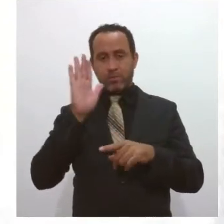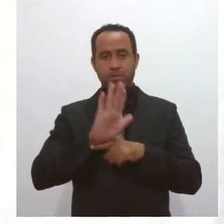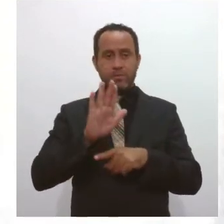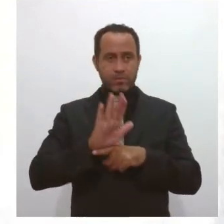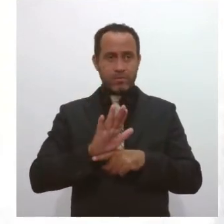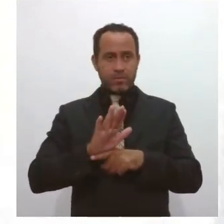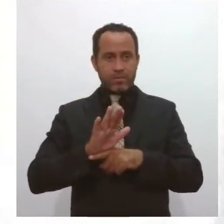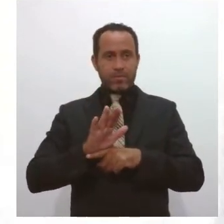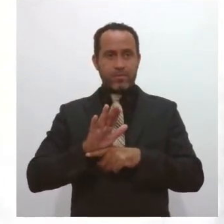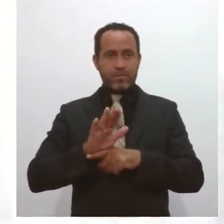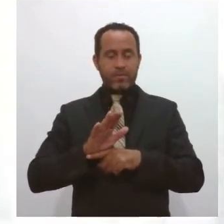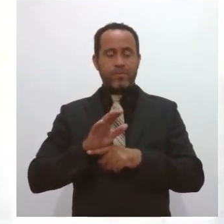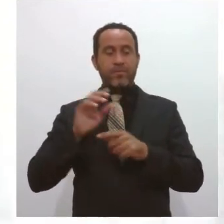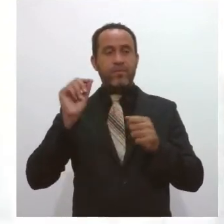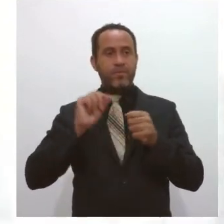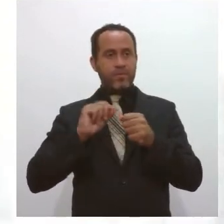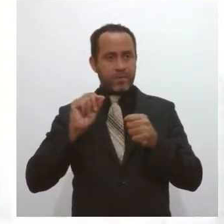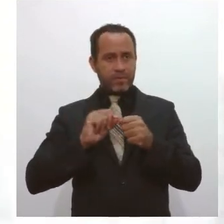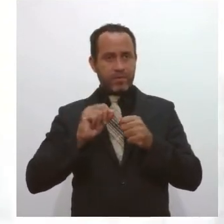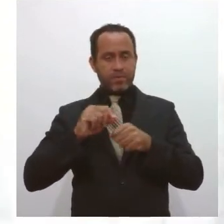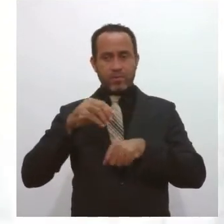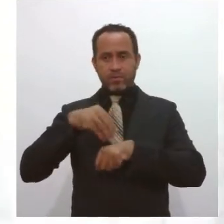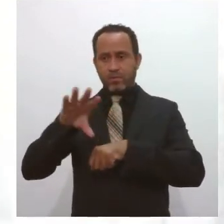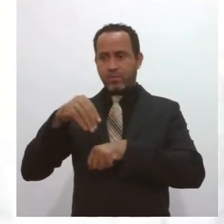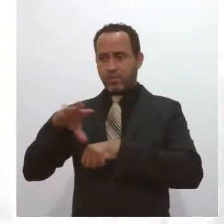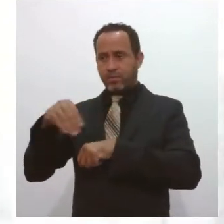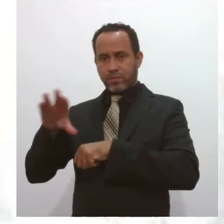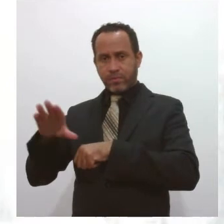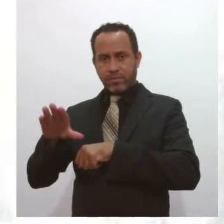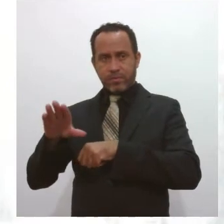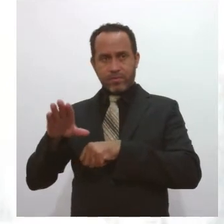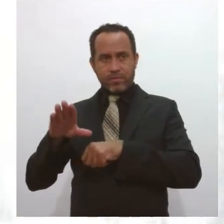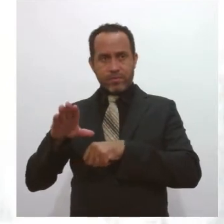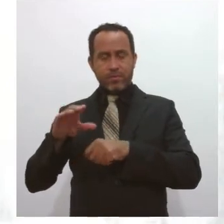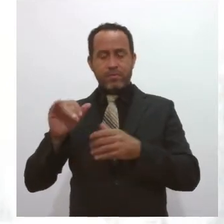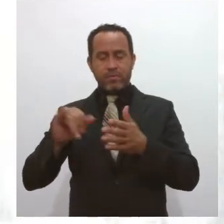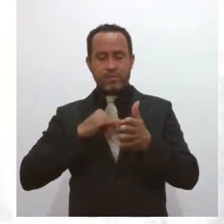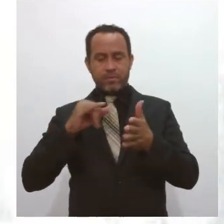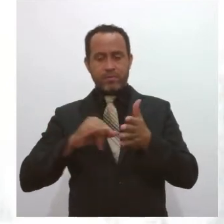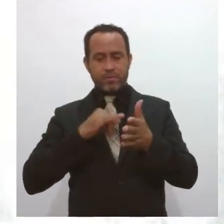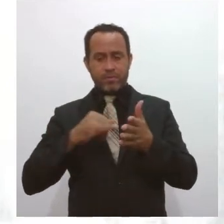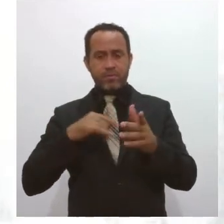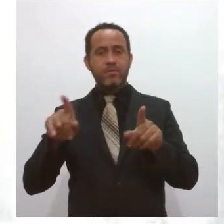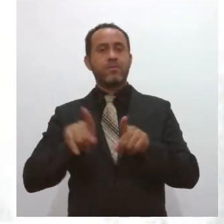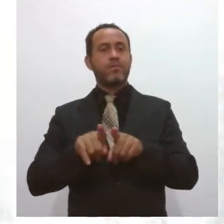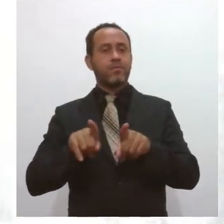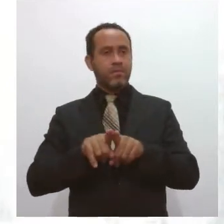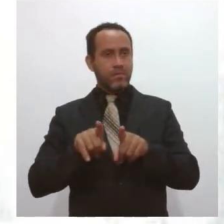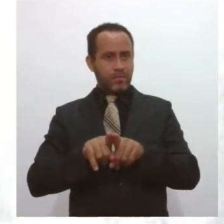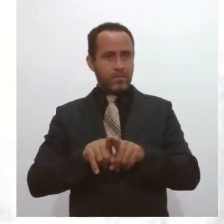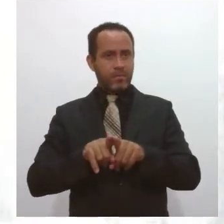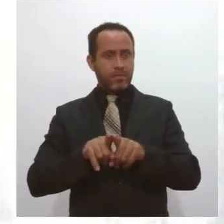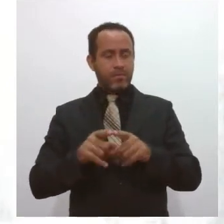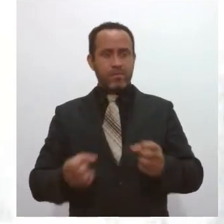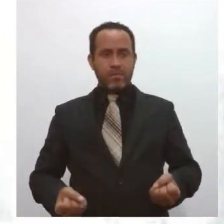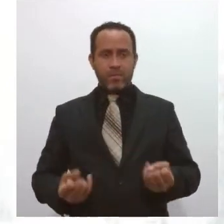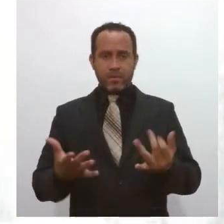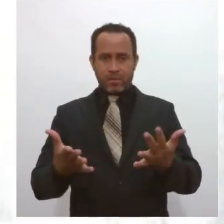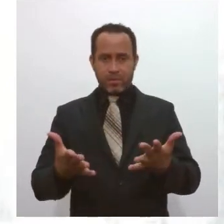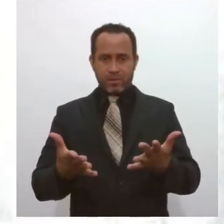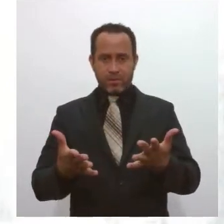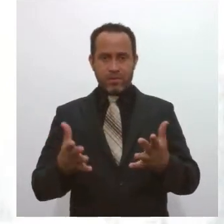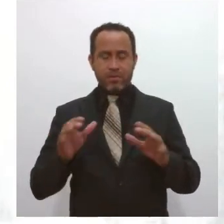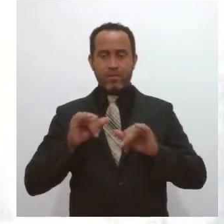consolida encaminhando através da declaração pré-preenchida. Bem como aquelas despesas que foram informadas,